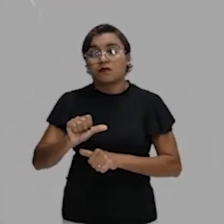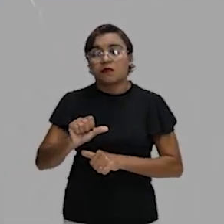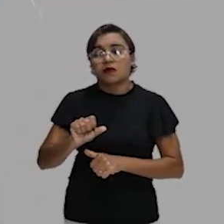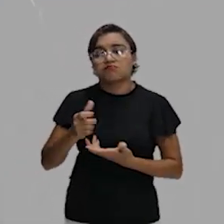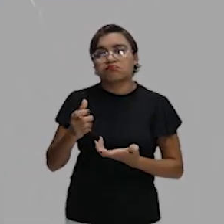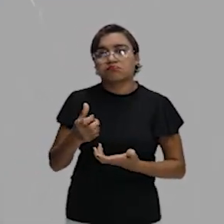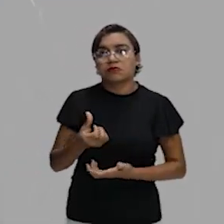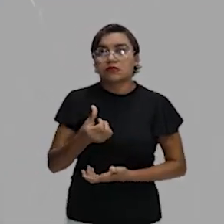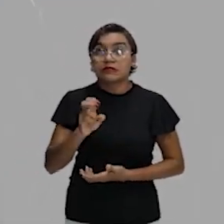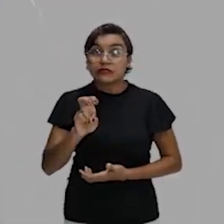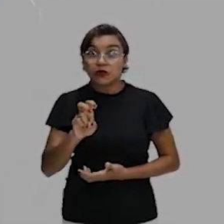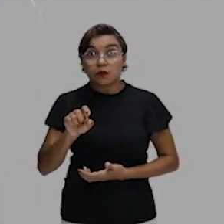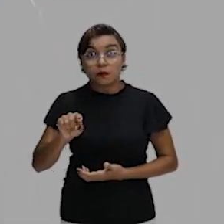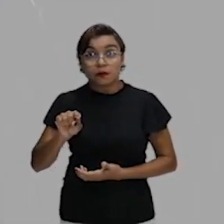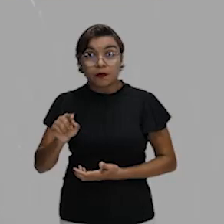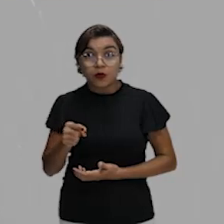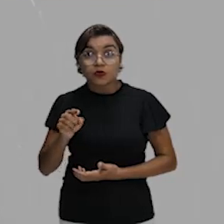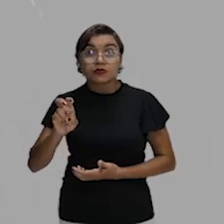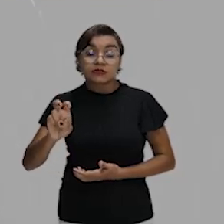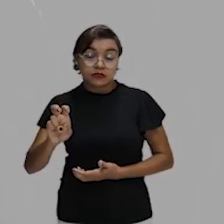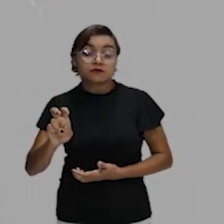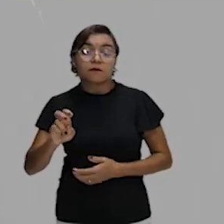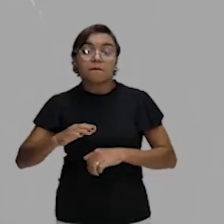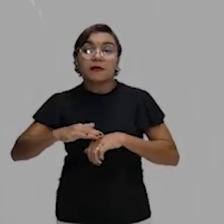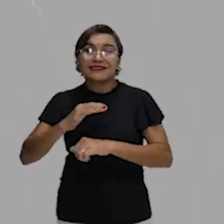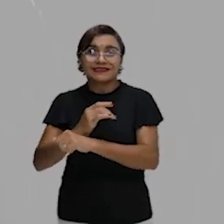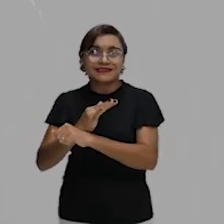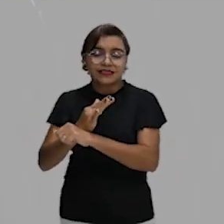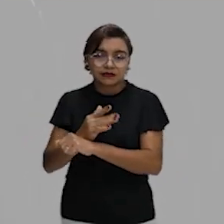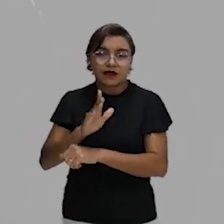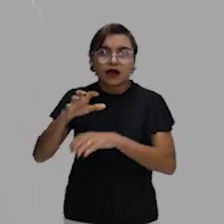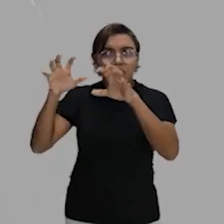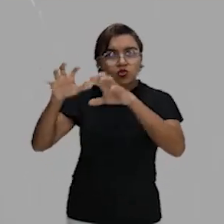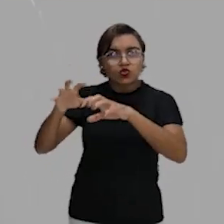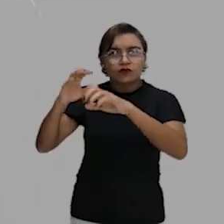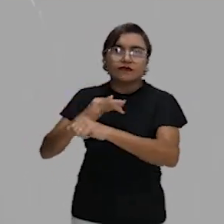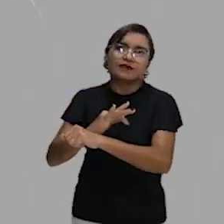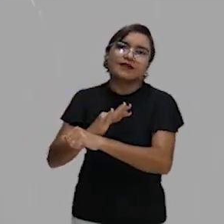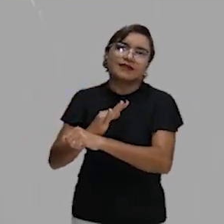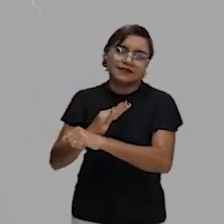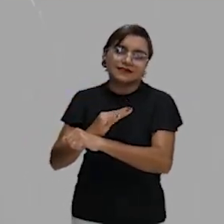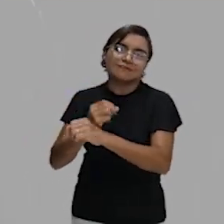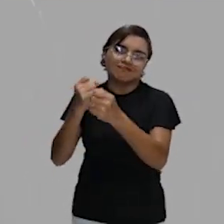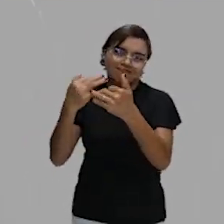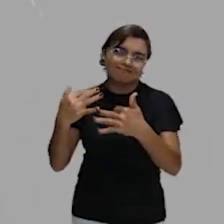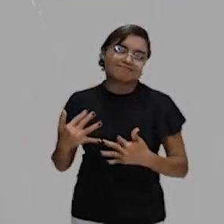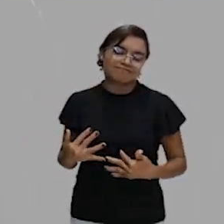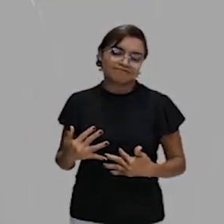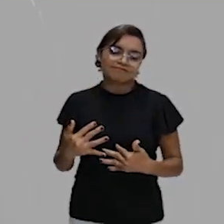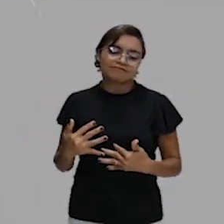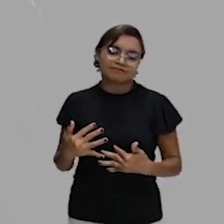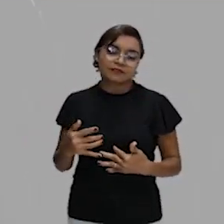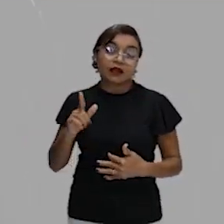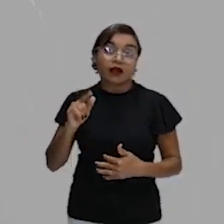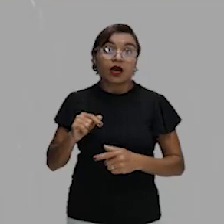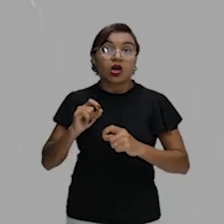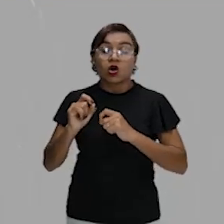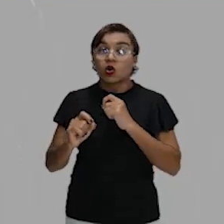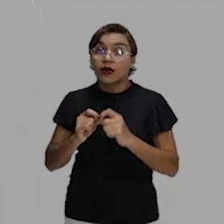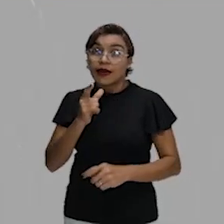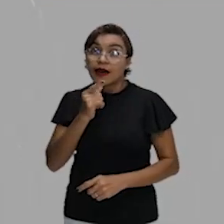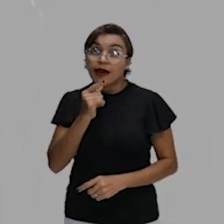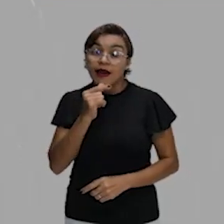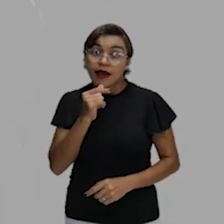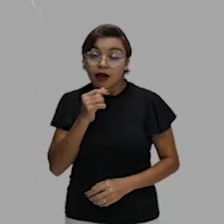5, ou seja, mais ácido. Isso é o que nós temos da chuva ácida, galera, certo? Que é a precipitação de